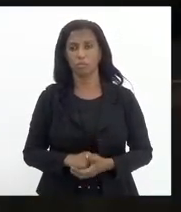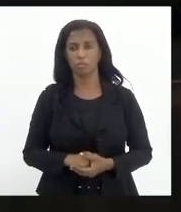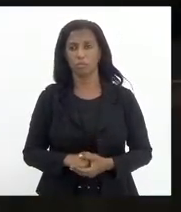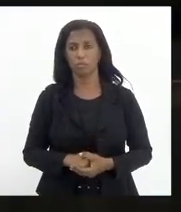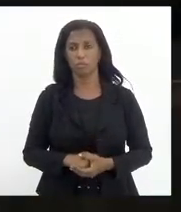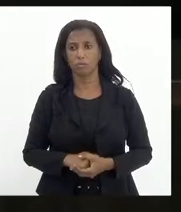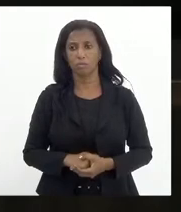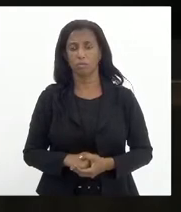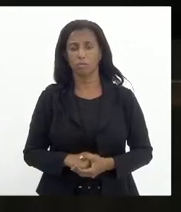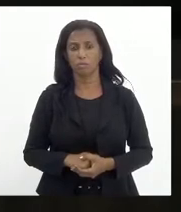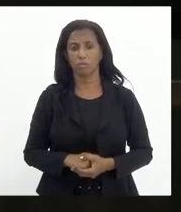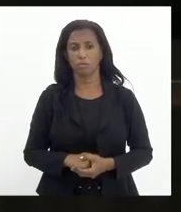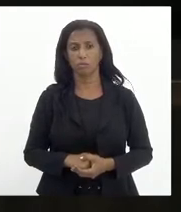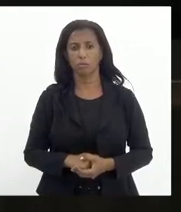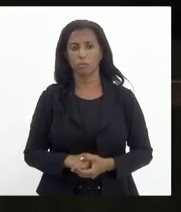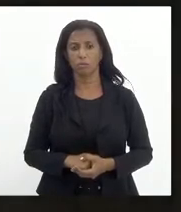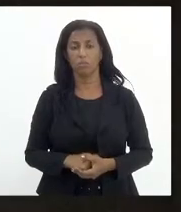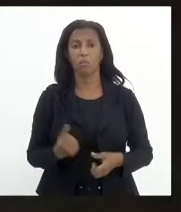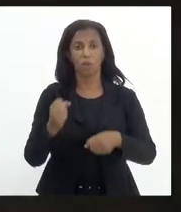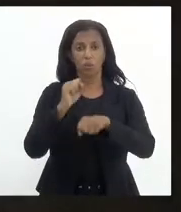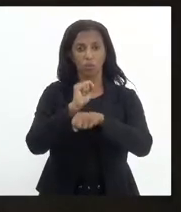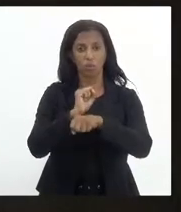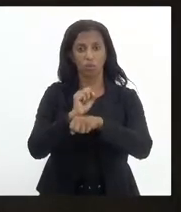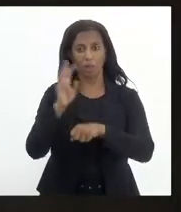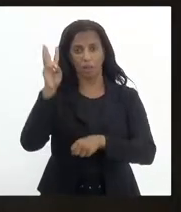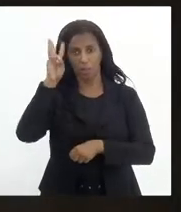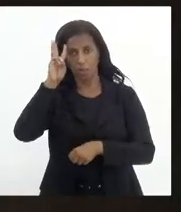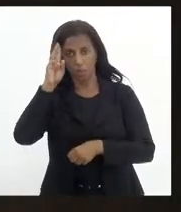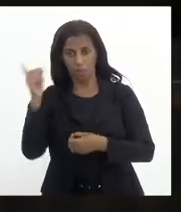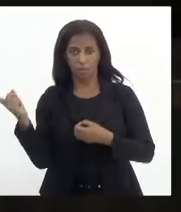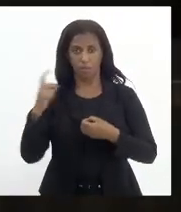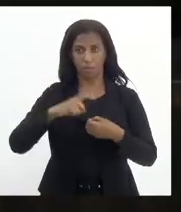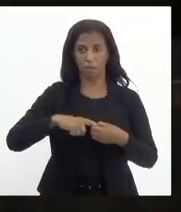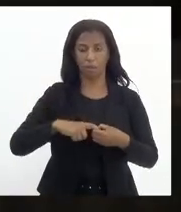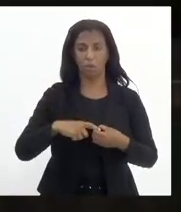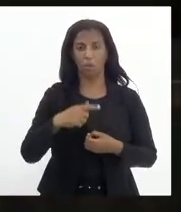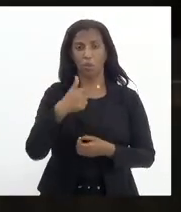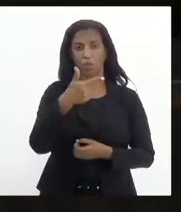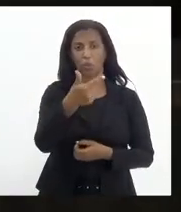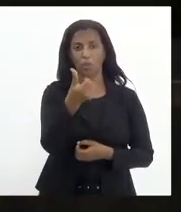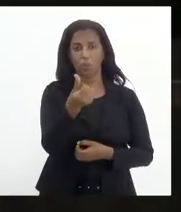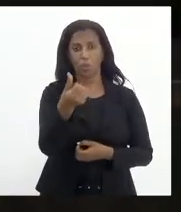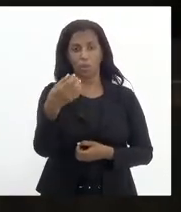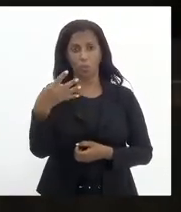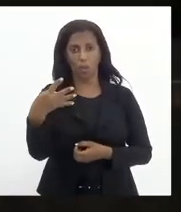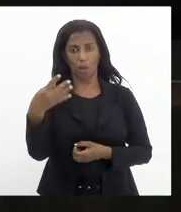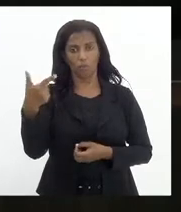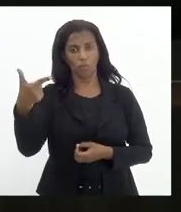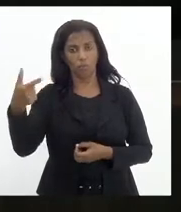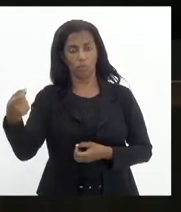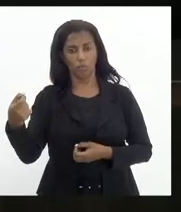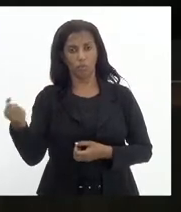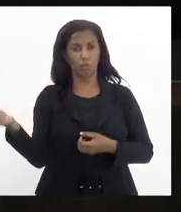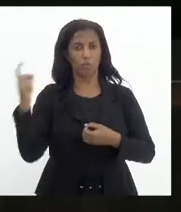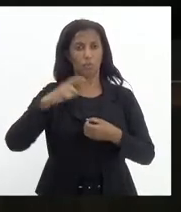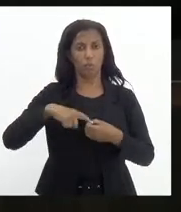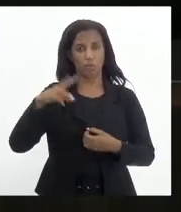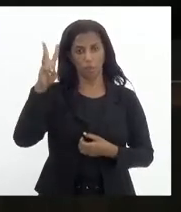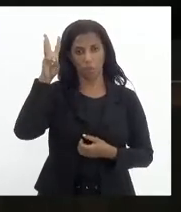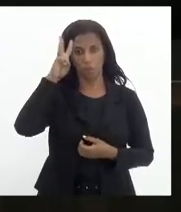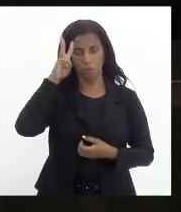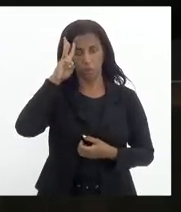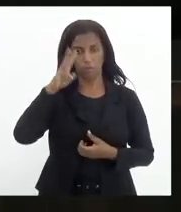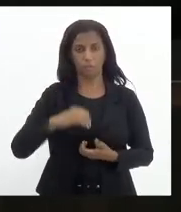gente retoma com ele na próxima terça-feira. Perfeito. deixar... 2.614 de 20, retornando a pauta na próxima